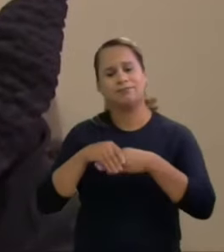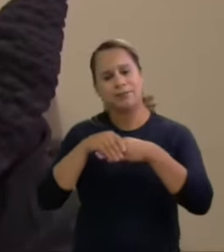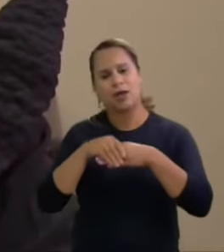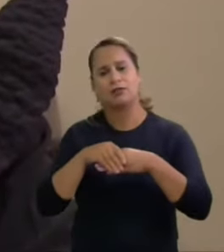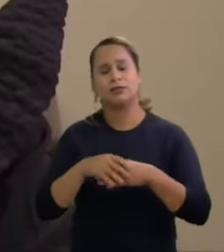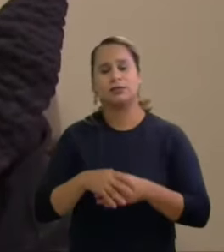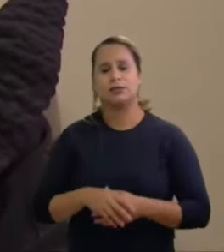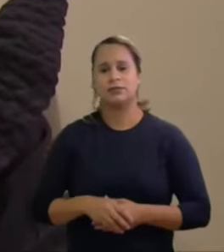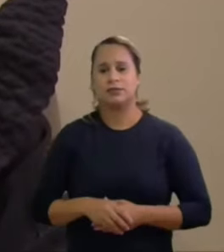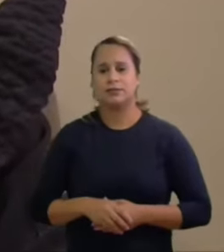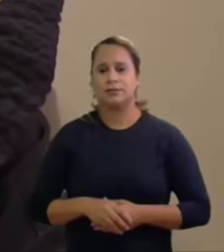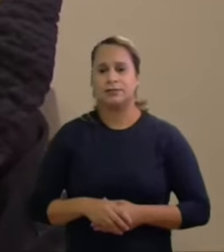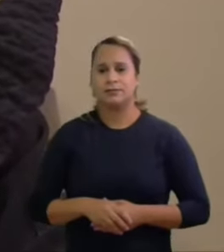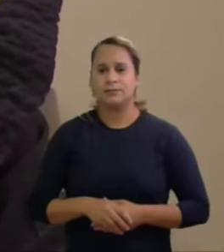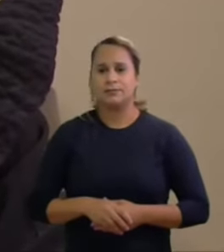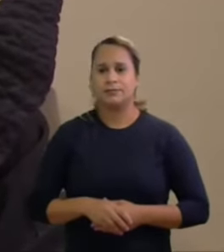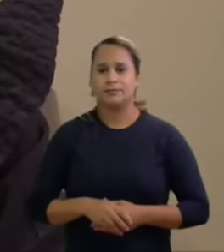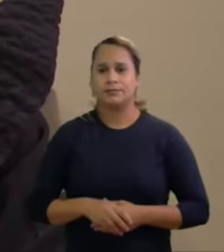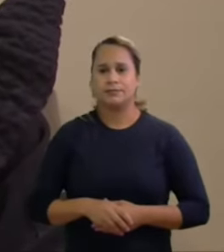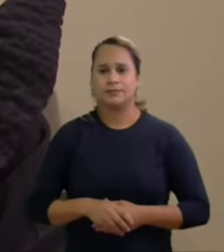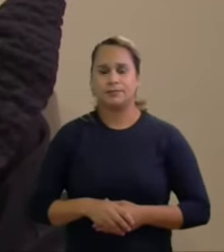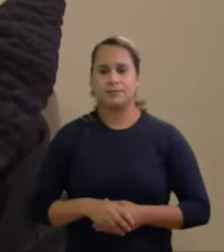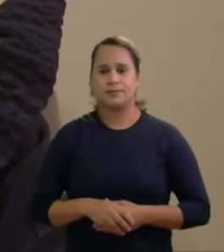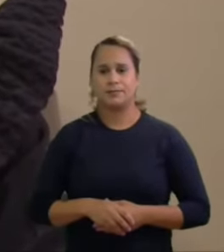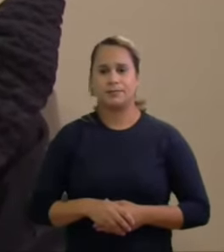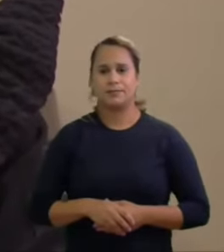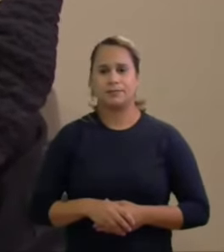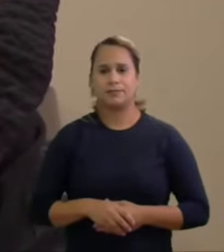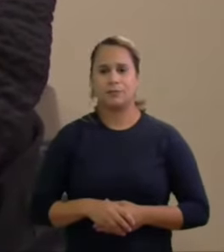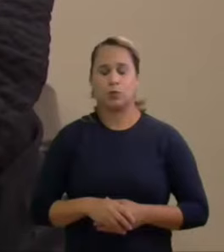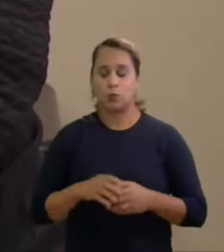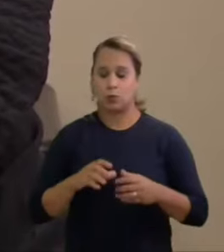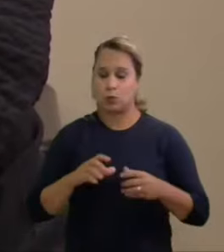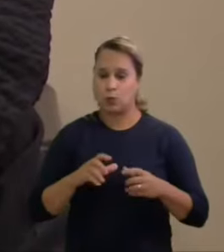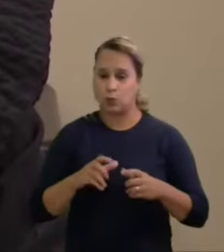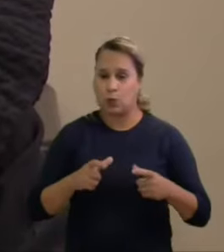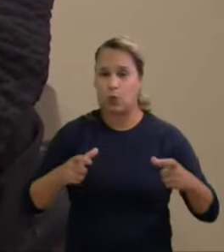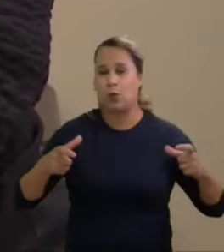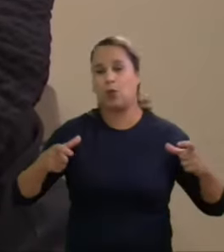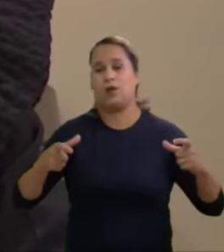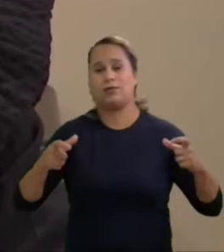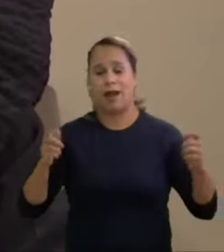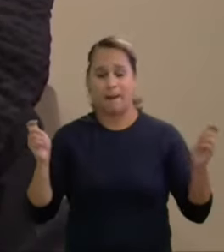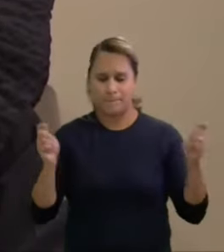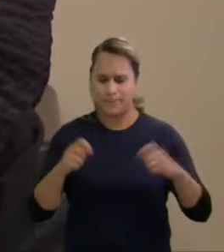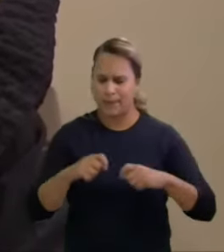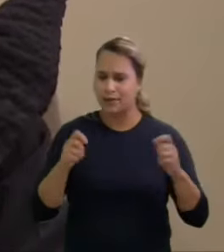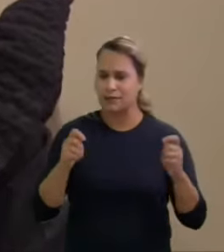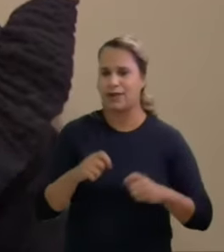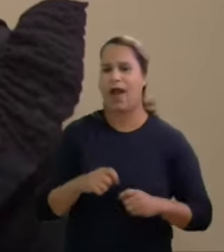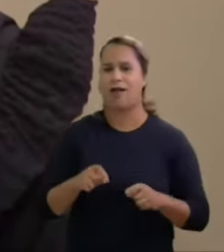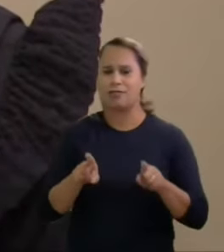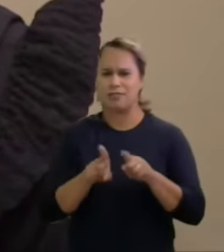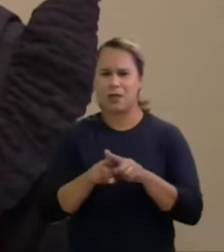grande capacidade que a gente teve da tribuna e eloquência dos nossos